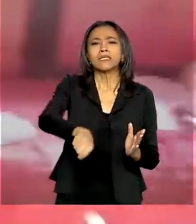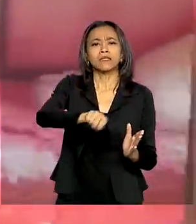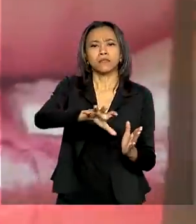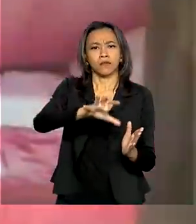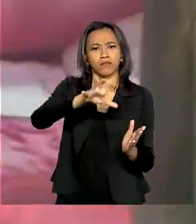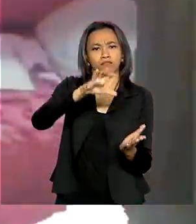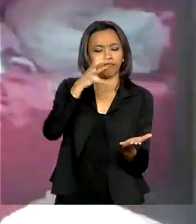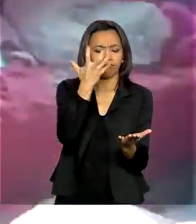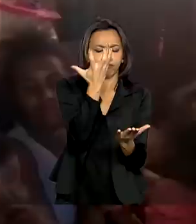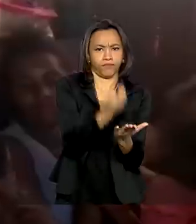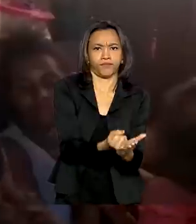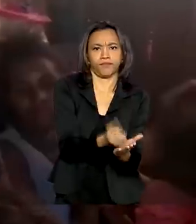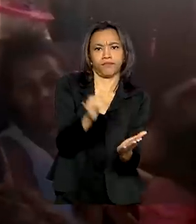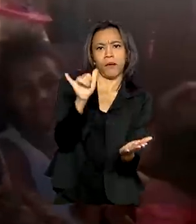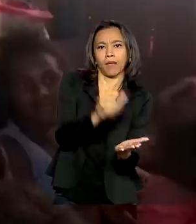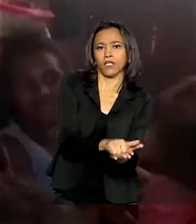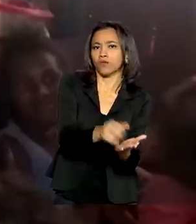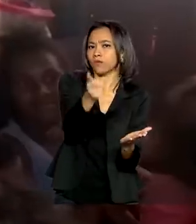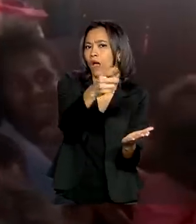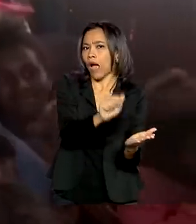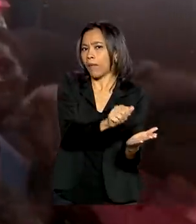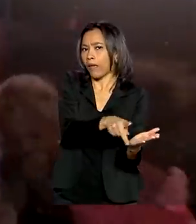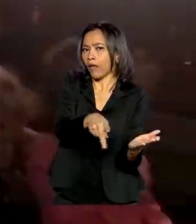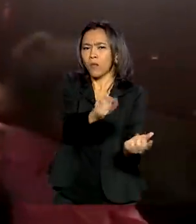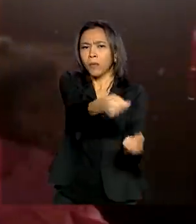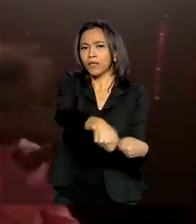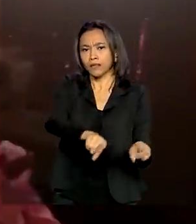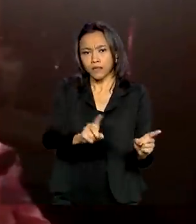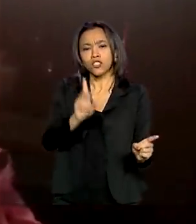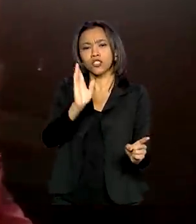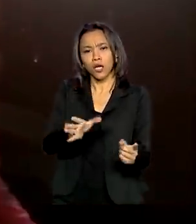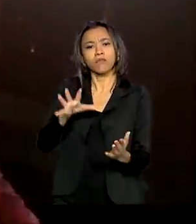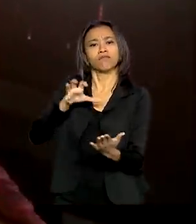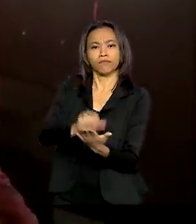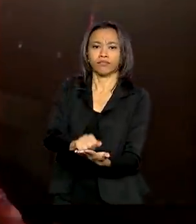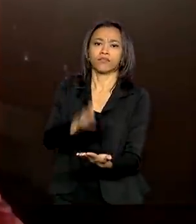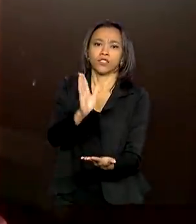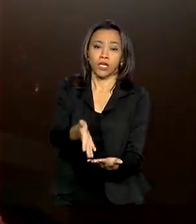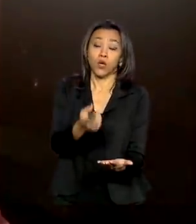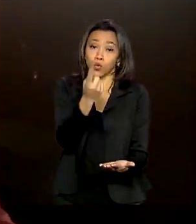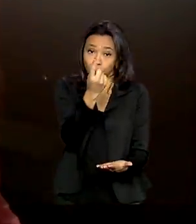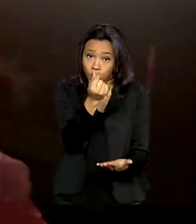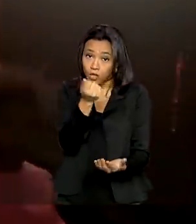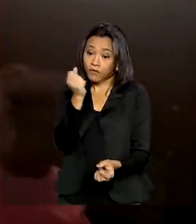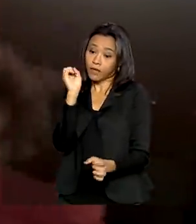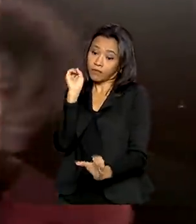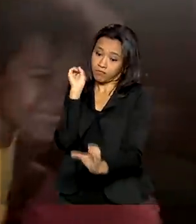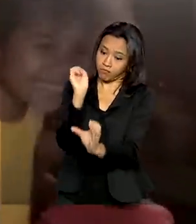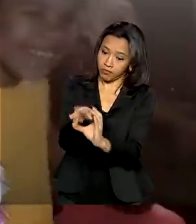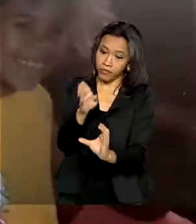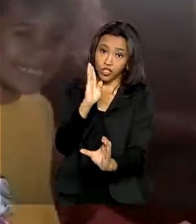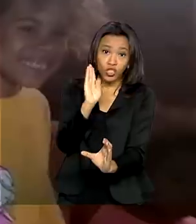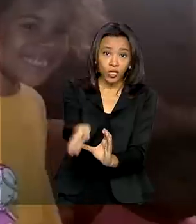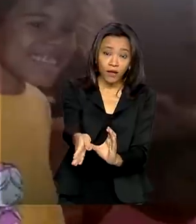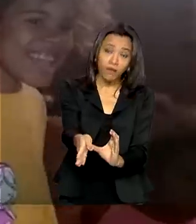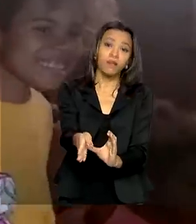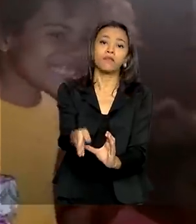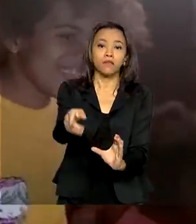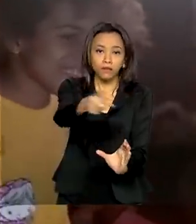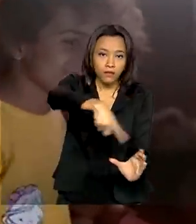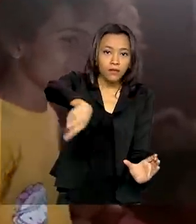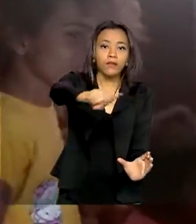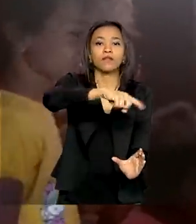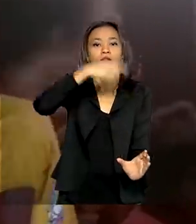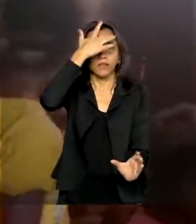esse fim. Para facilitar o repasse, o dinheiro será depositado diretamente na conta dessas pessoas